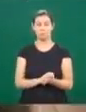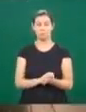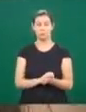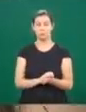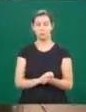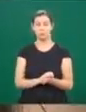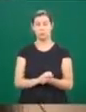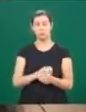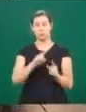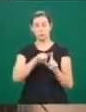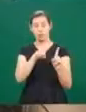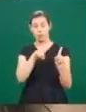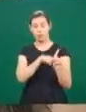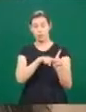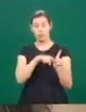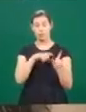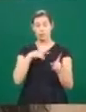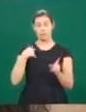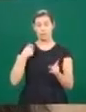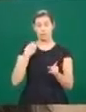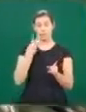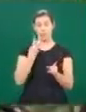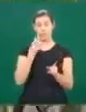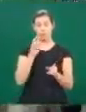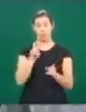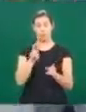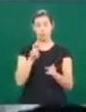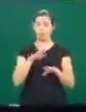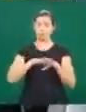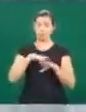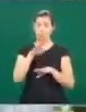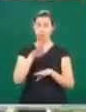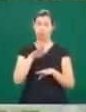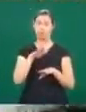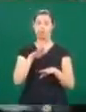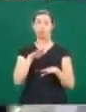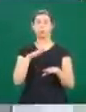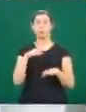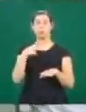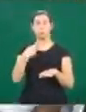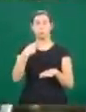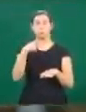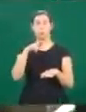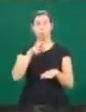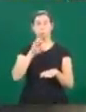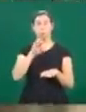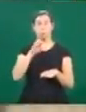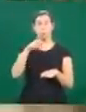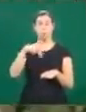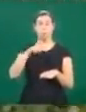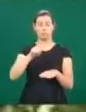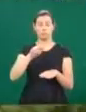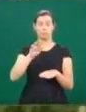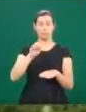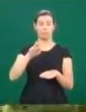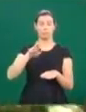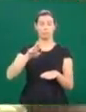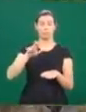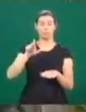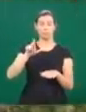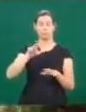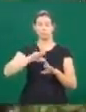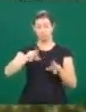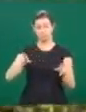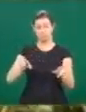diferente, considerado de alto risco. Nos três primeiros meses, são realizadas consultas a cada 15